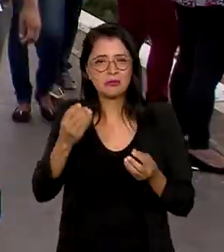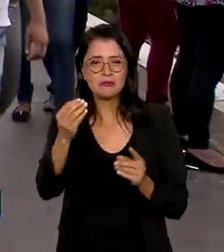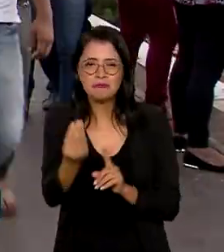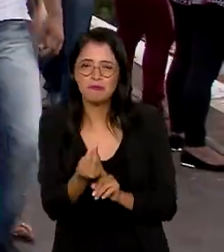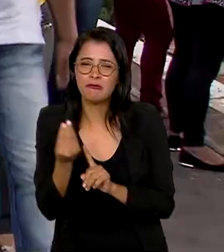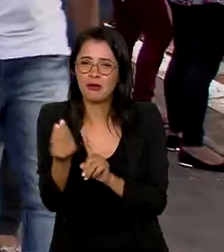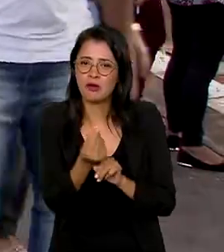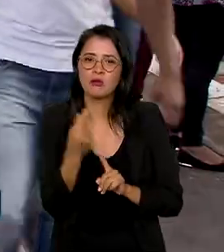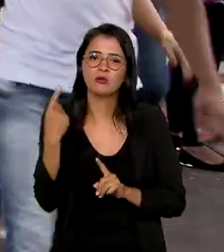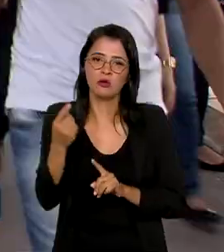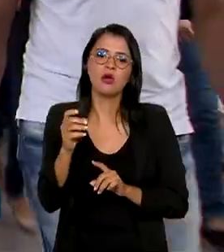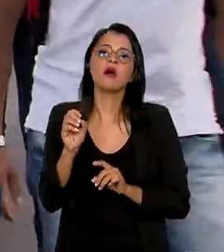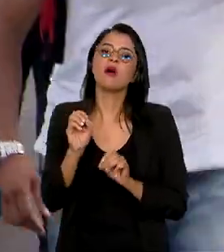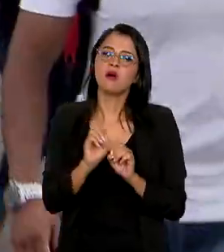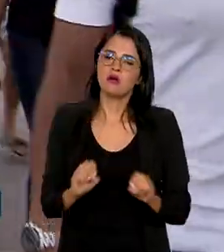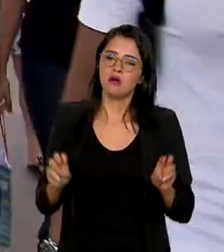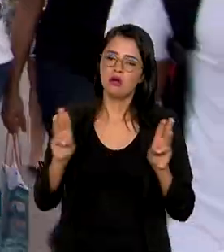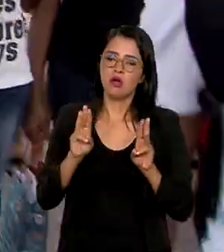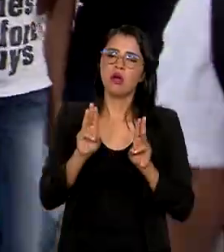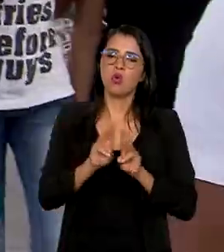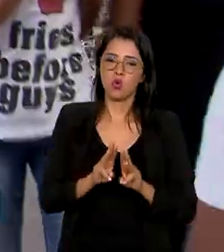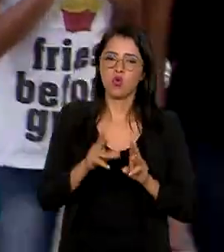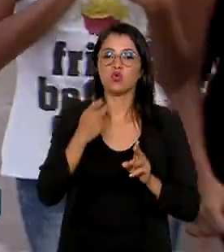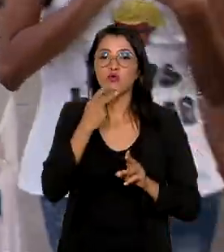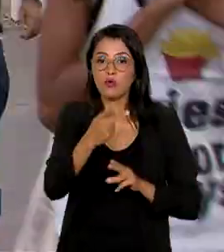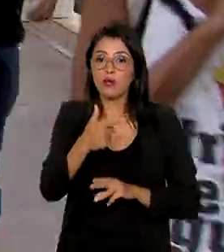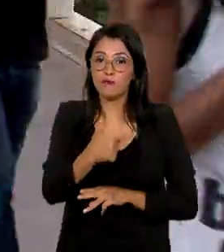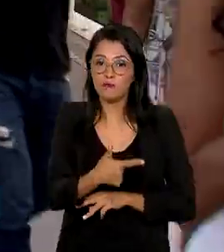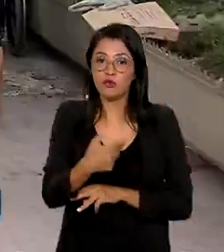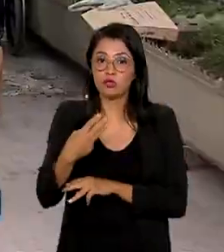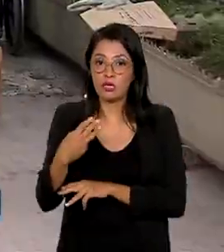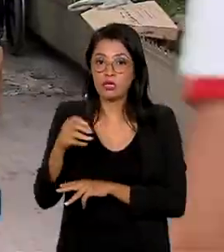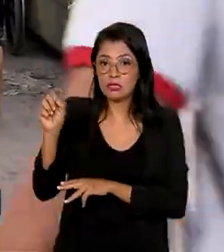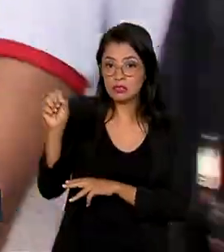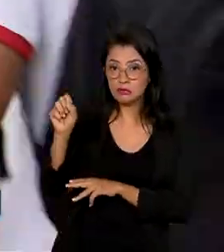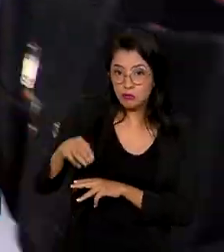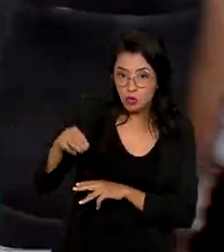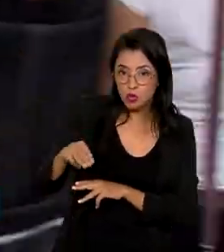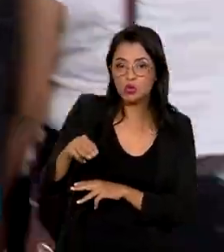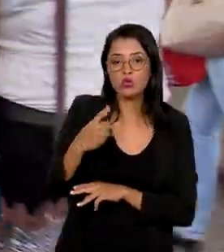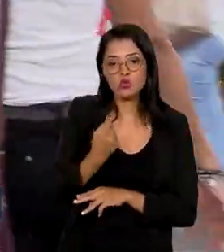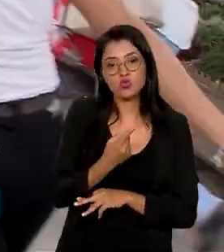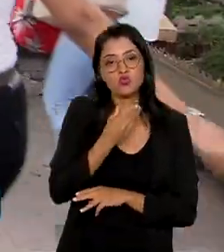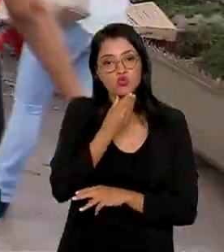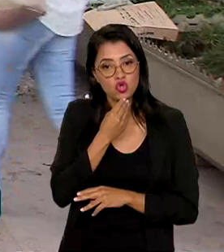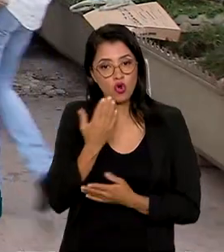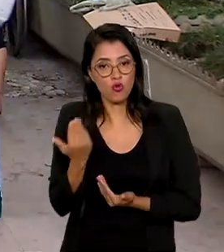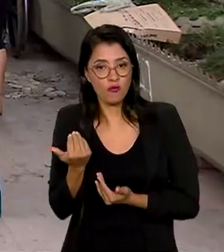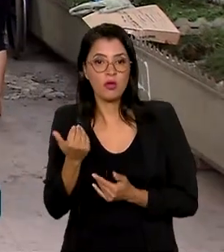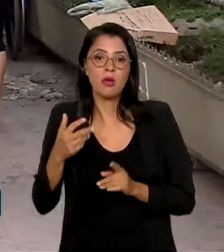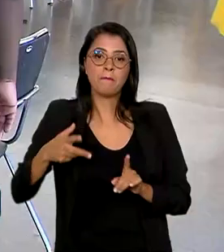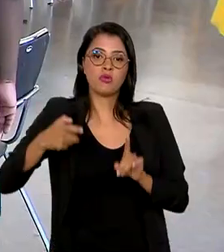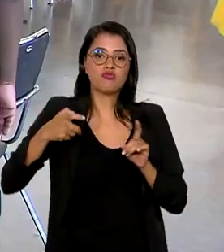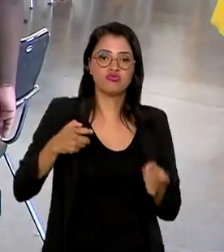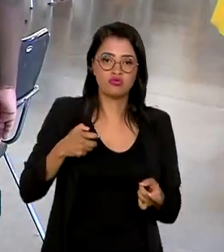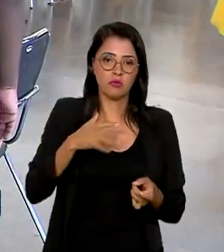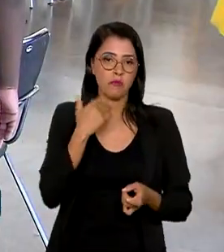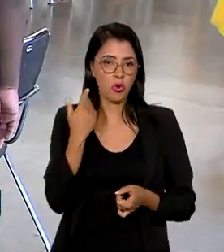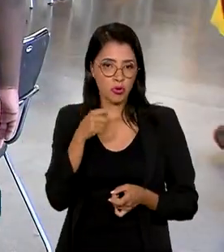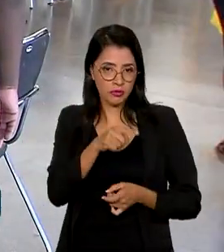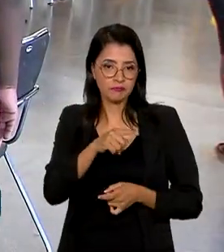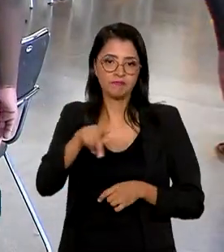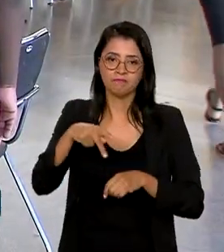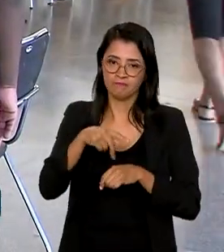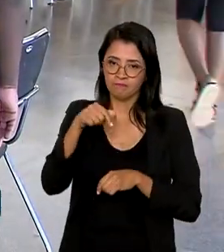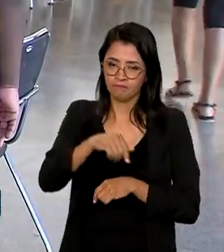Organização das Nações Unidas, a cada 23 minutos, um jovem negro é assassinado no país. Como